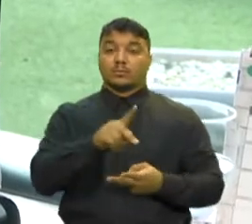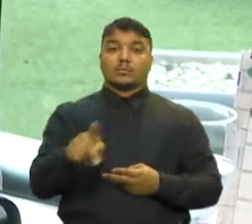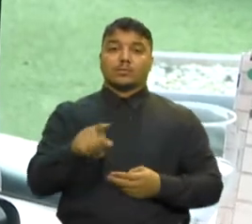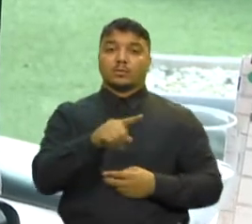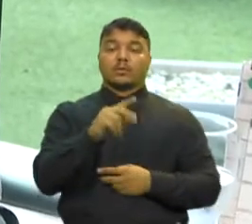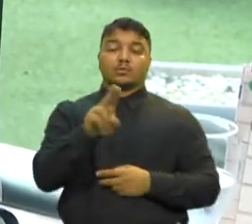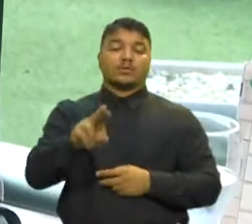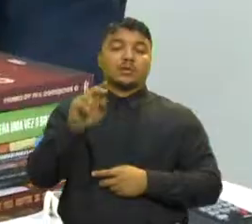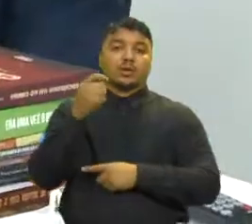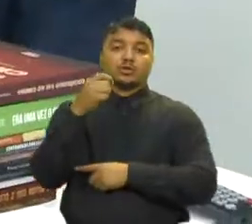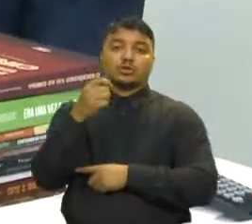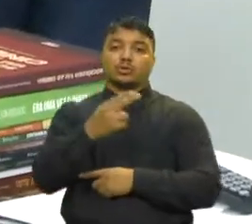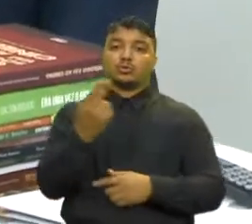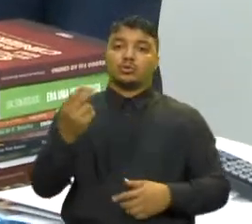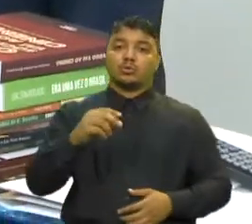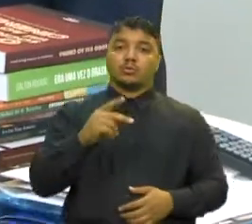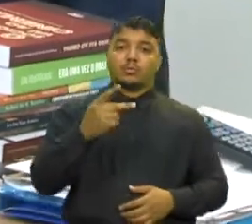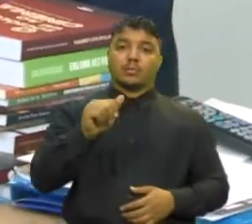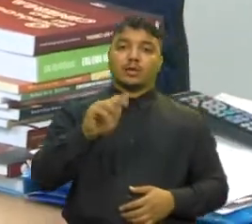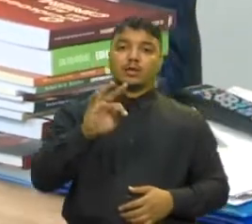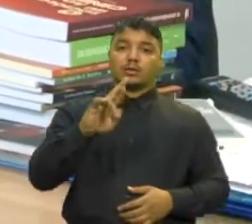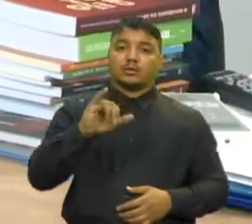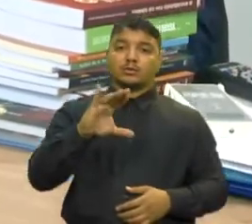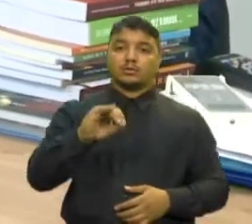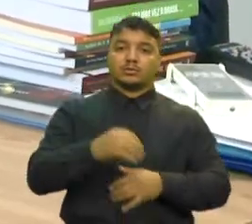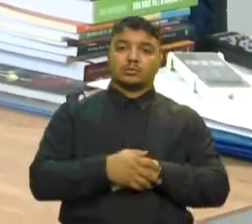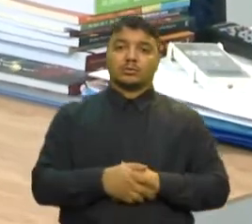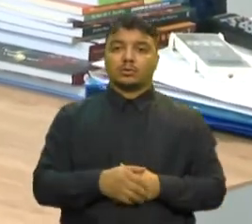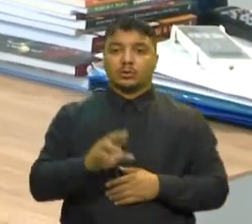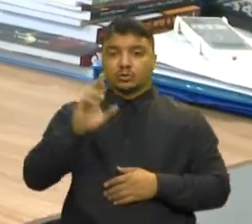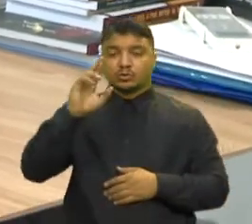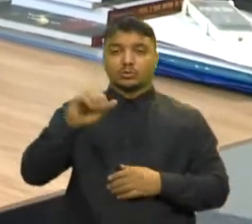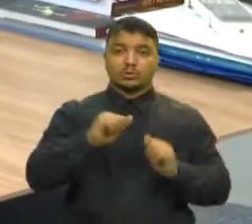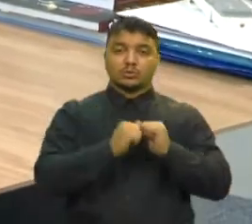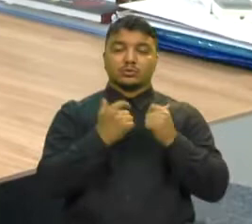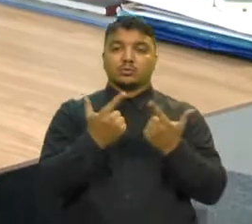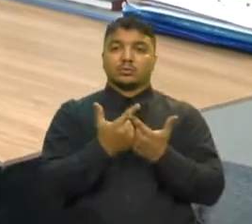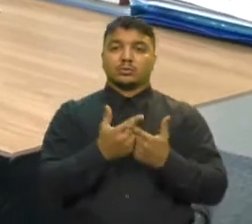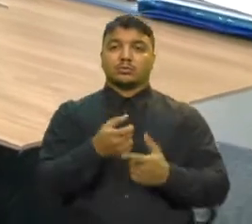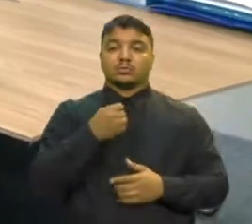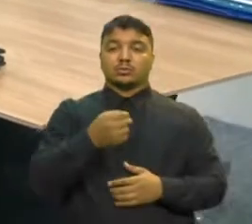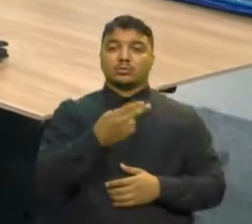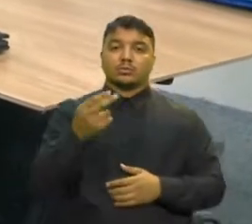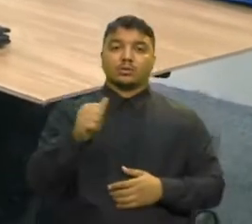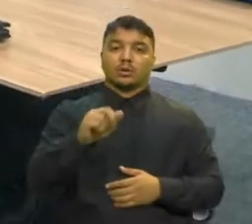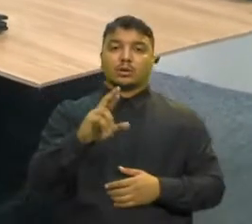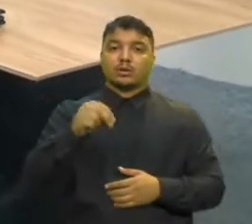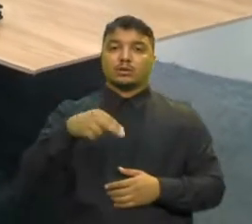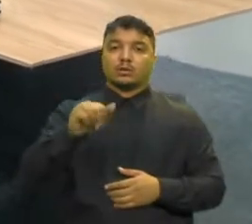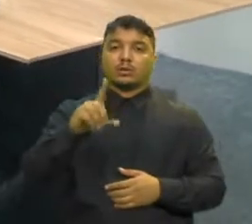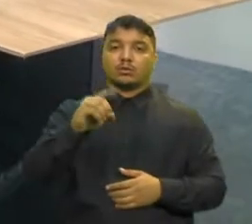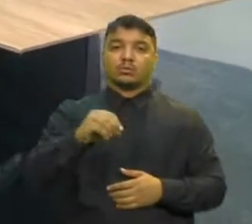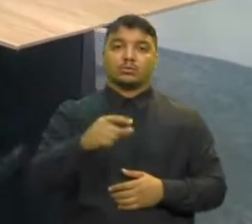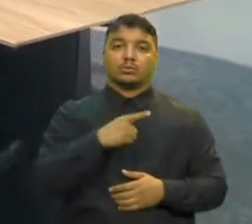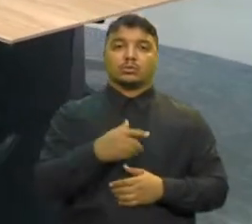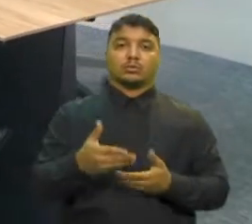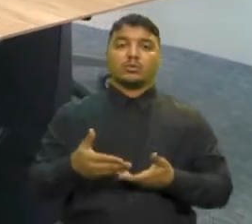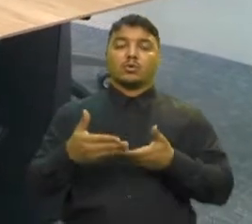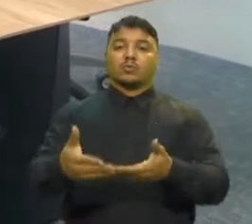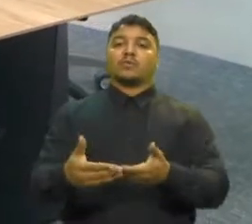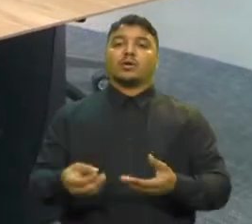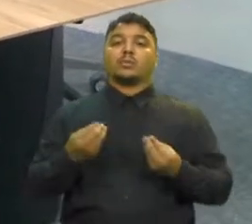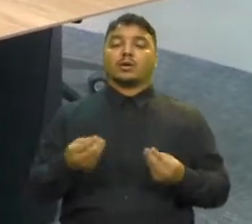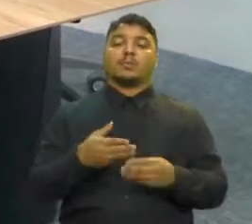Chile, Patrício Vergara Recebidos pelo diretor da TV Assembleia, jornalista Arnaldo Santos Eles foram convidados para